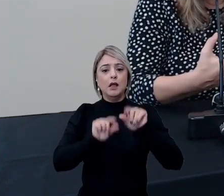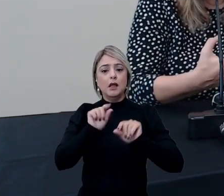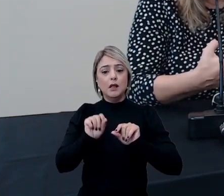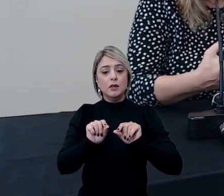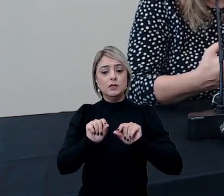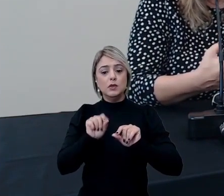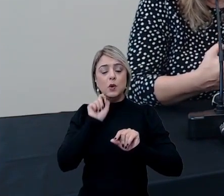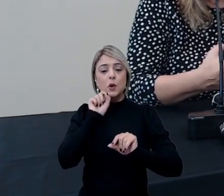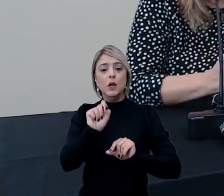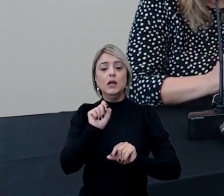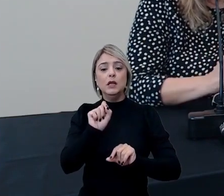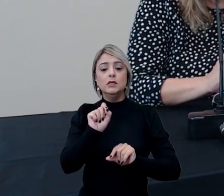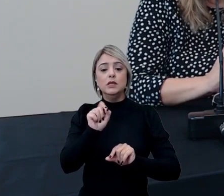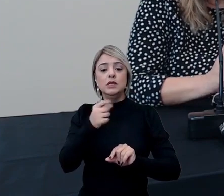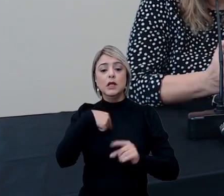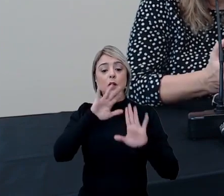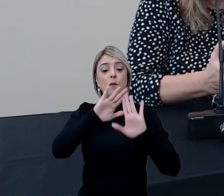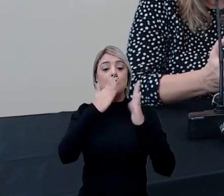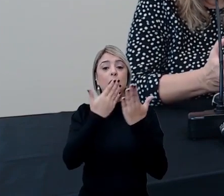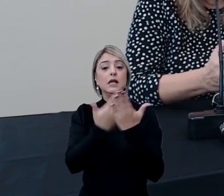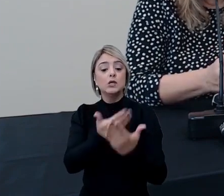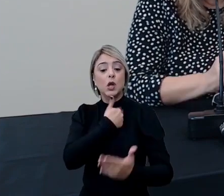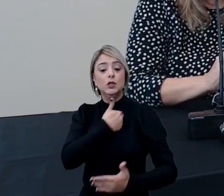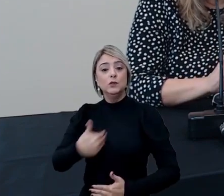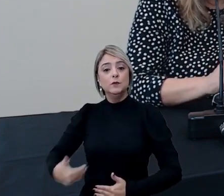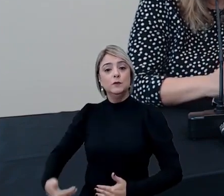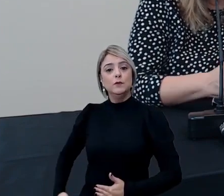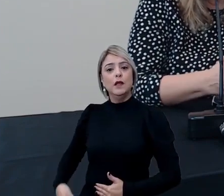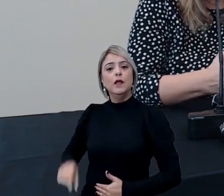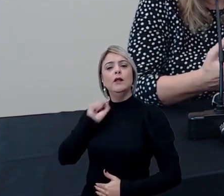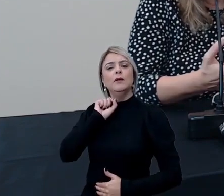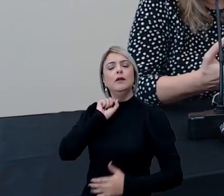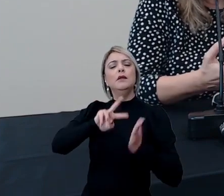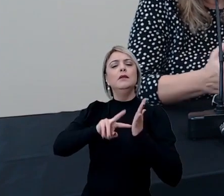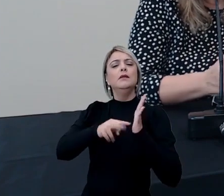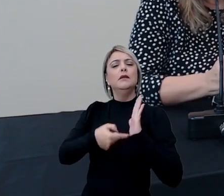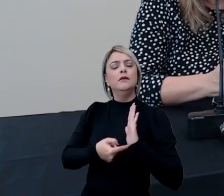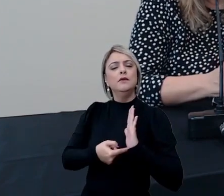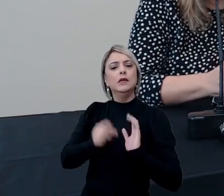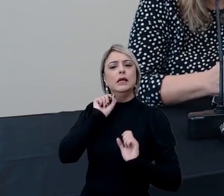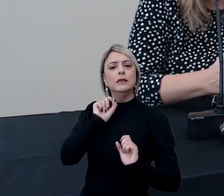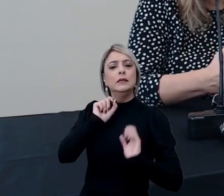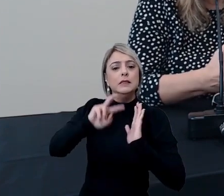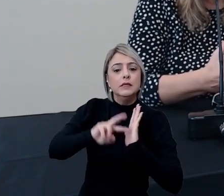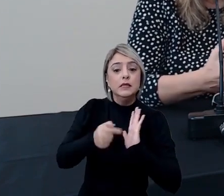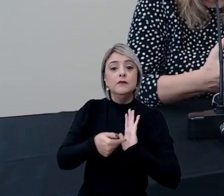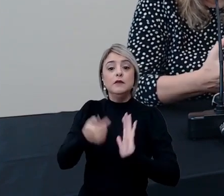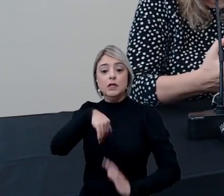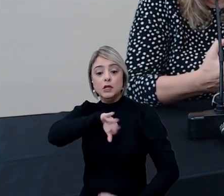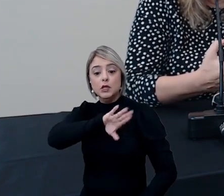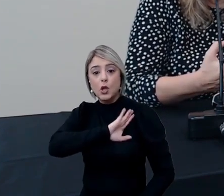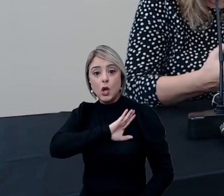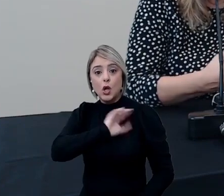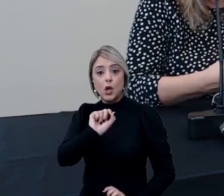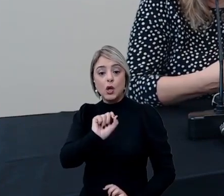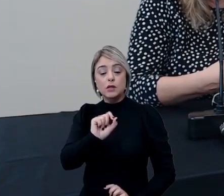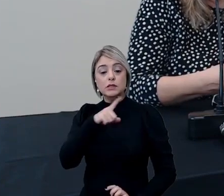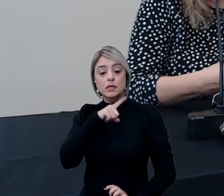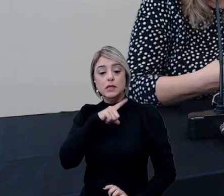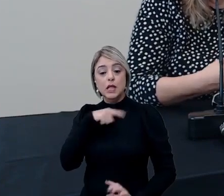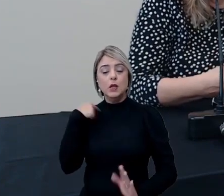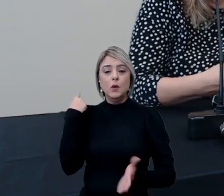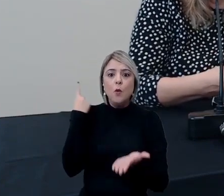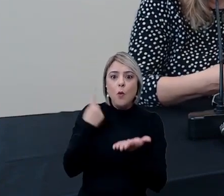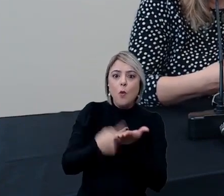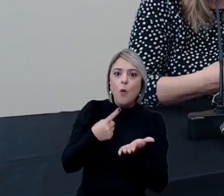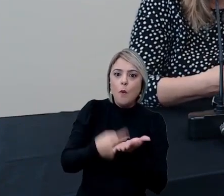sermos uma escola de governo, não é? O que isso significa? Isso significa que a gente tem um